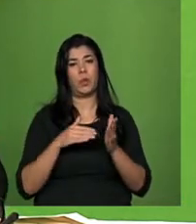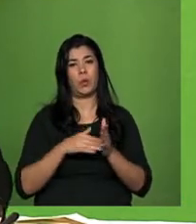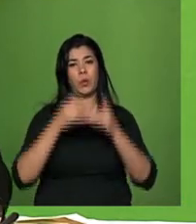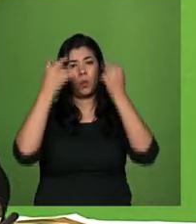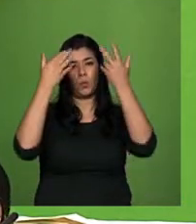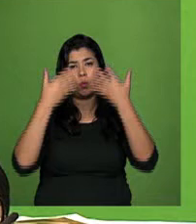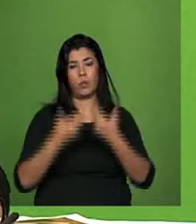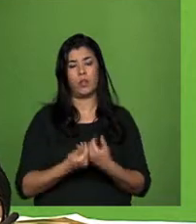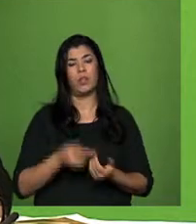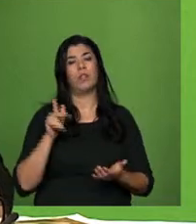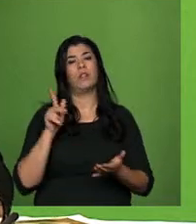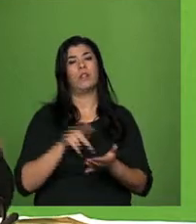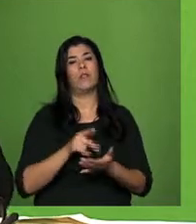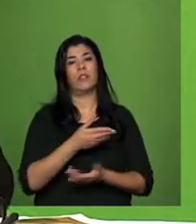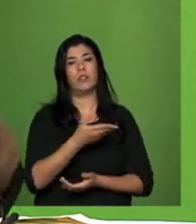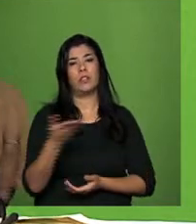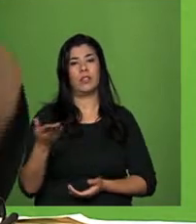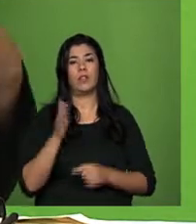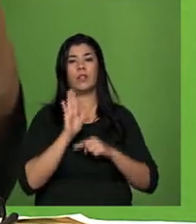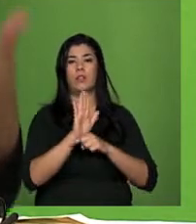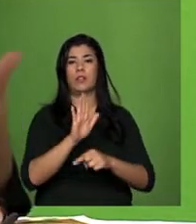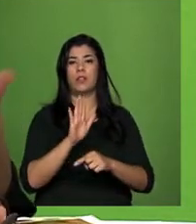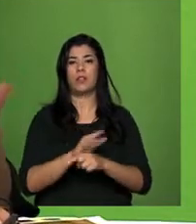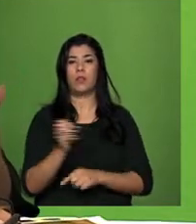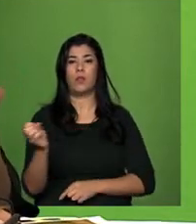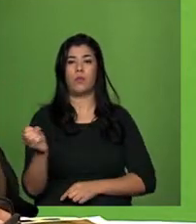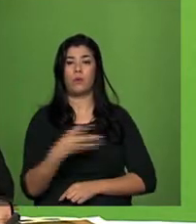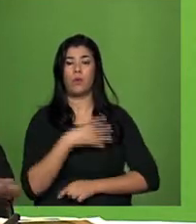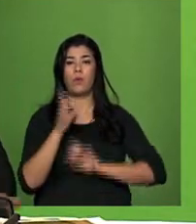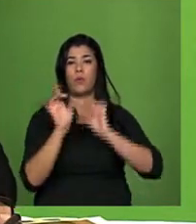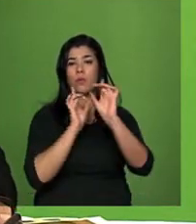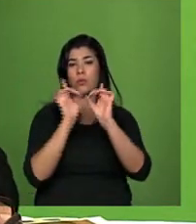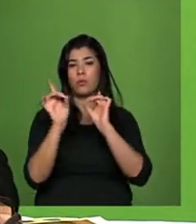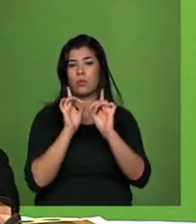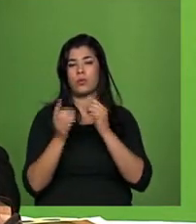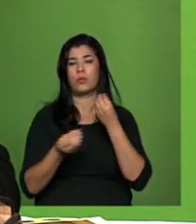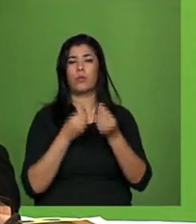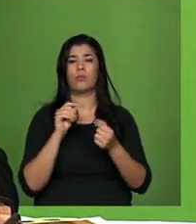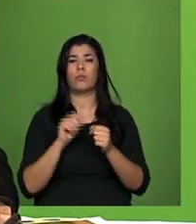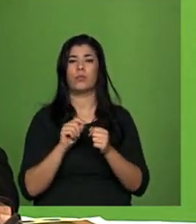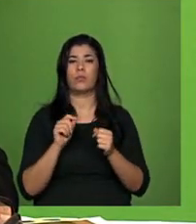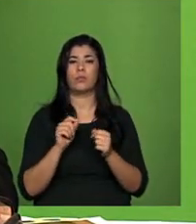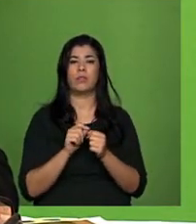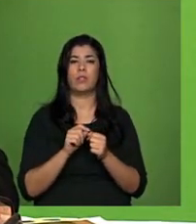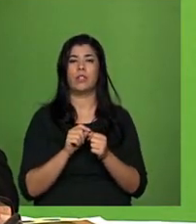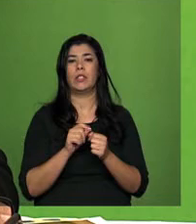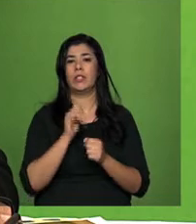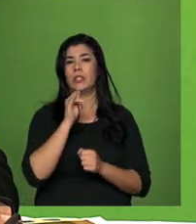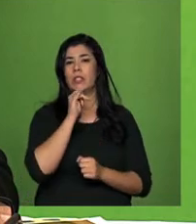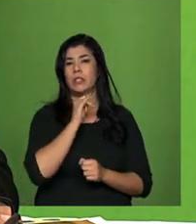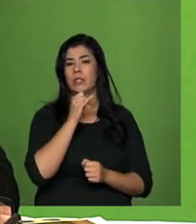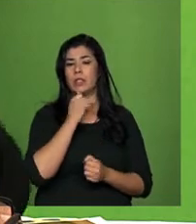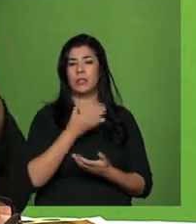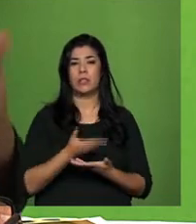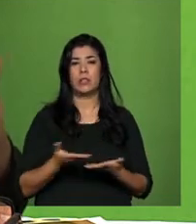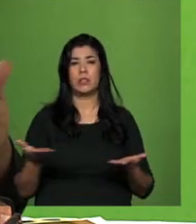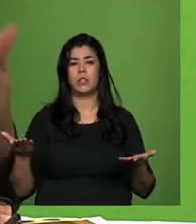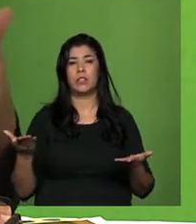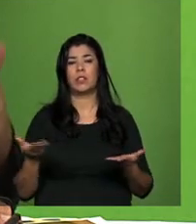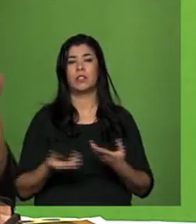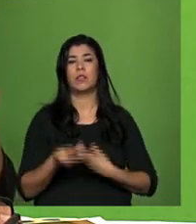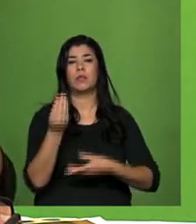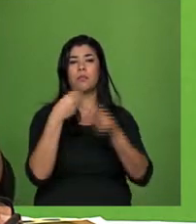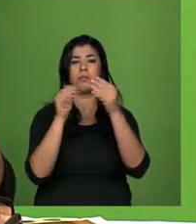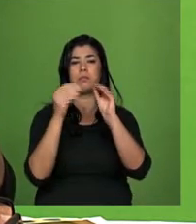de fato, propiciar uma nova interlocução a respeito da aplicação